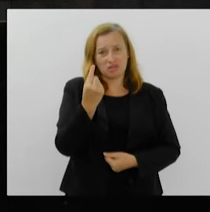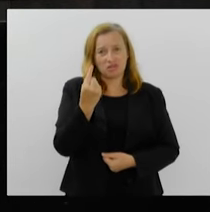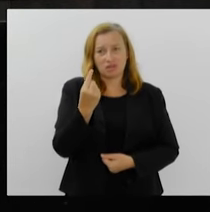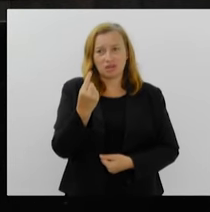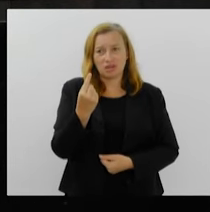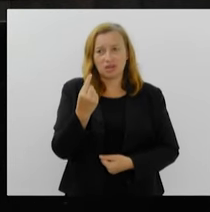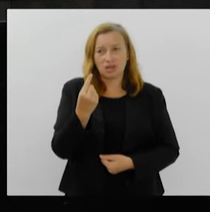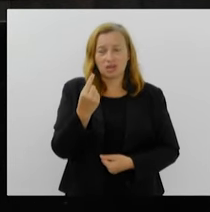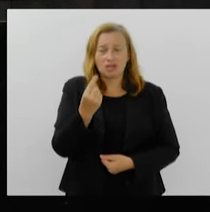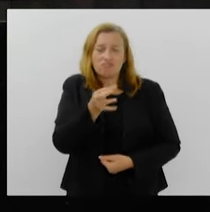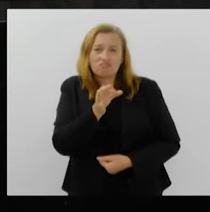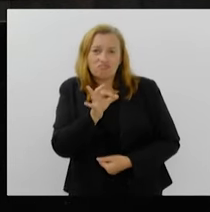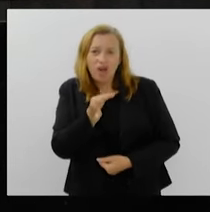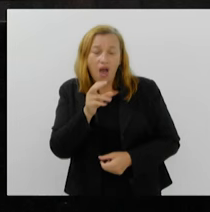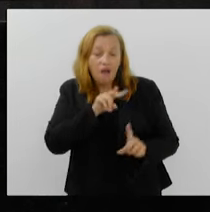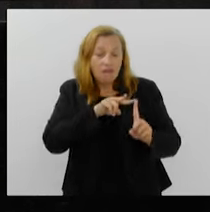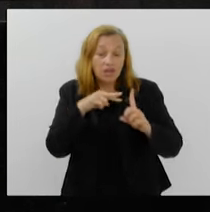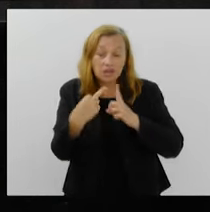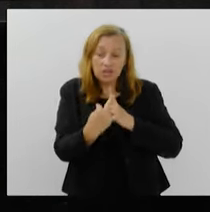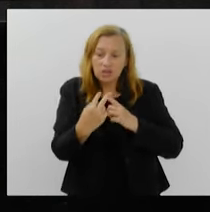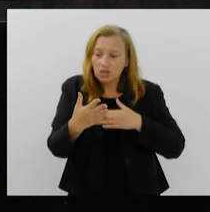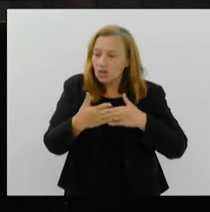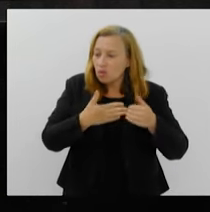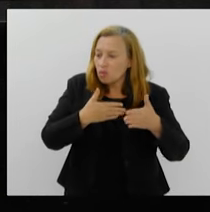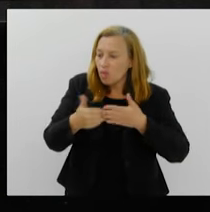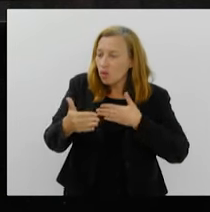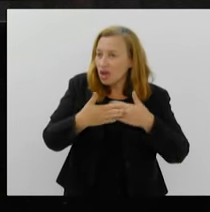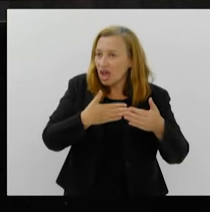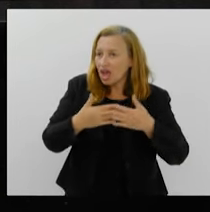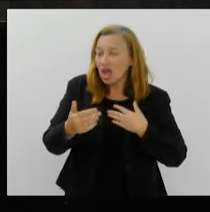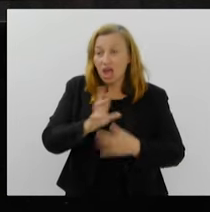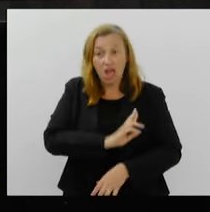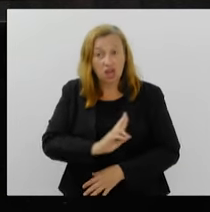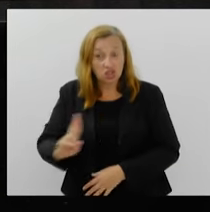sob a ótica de qualquer religião.